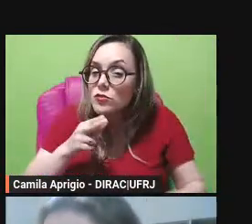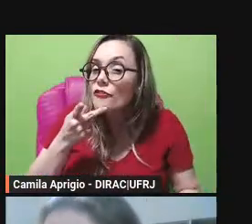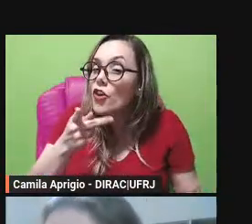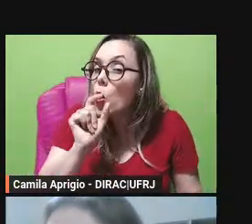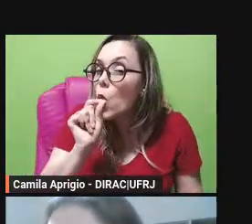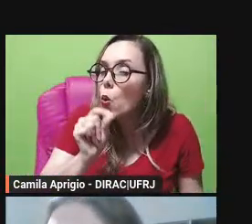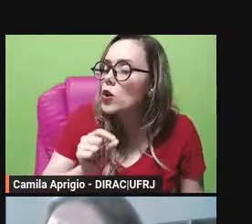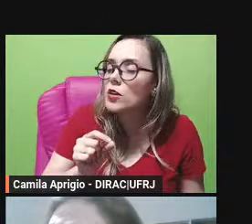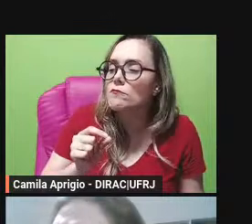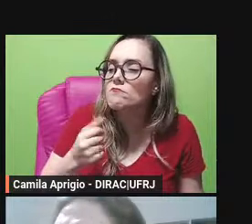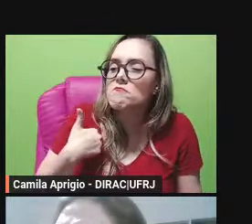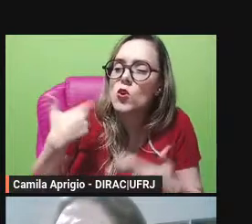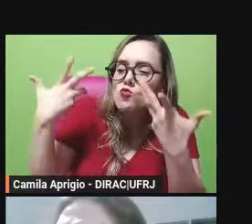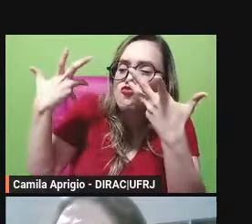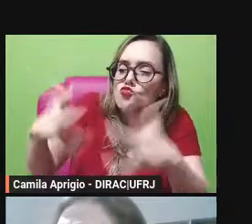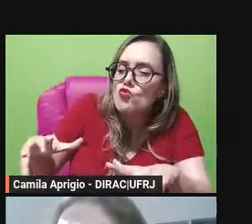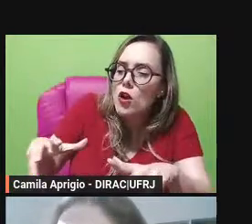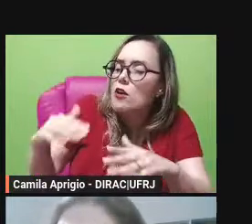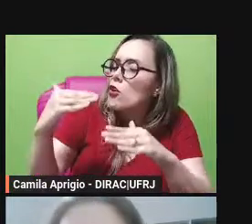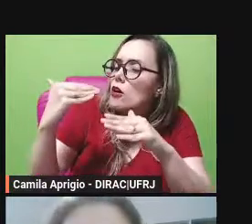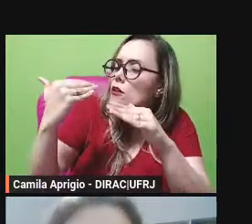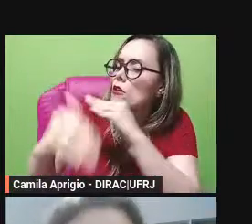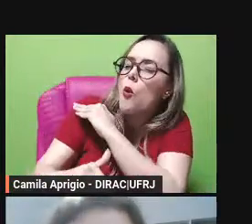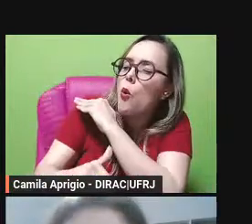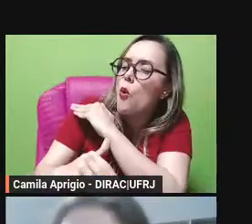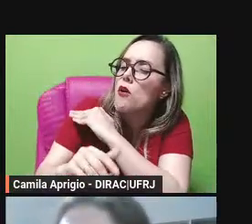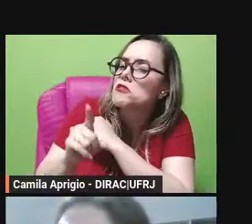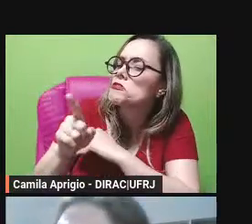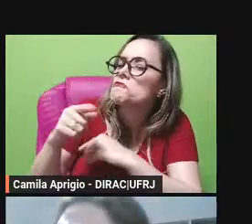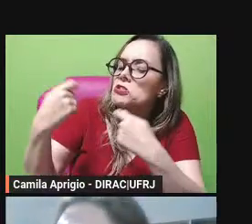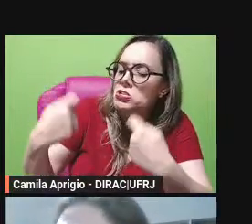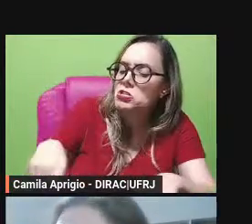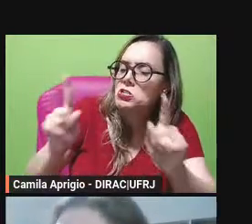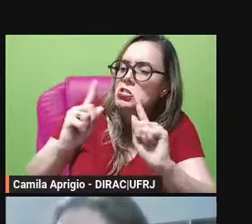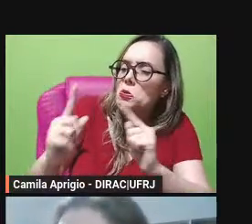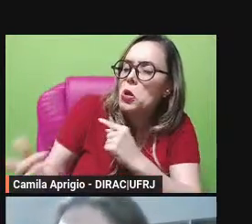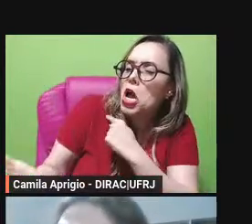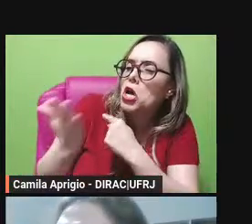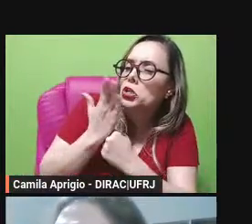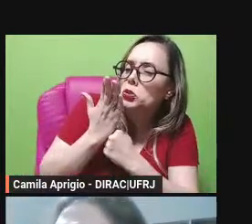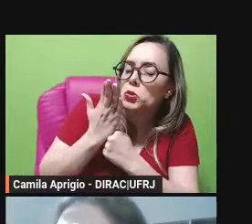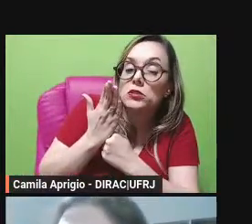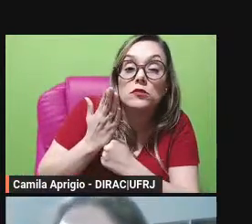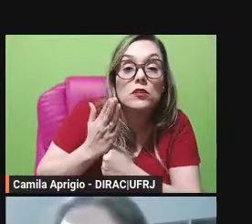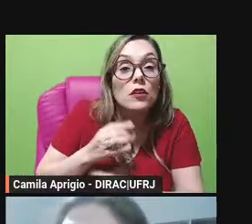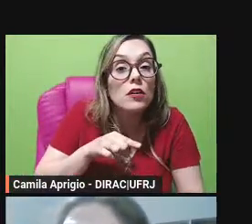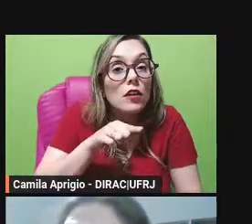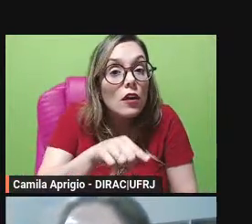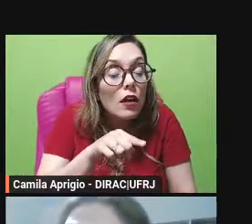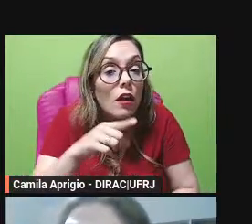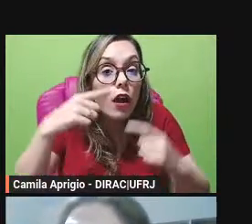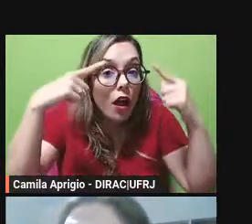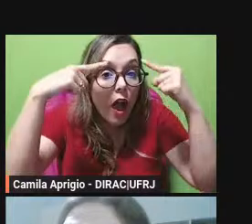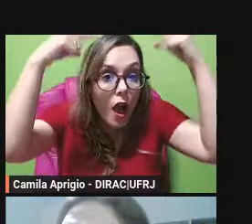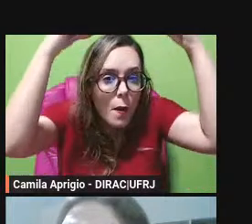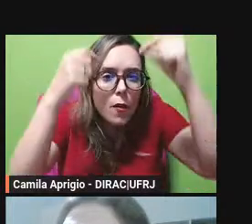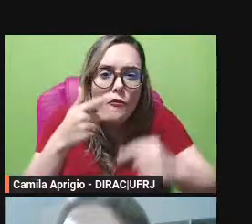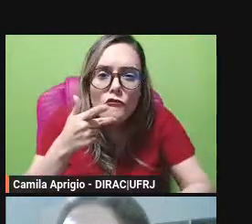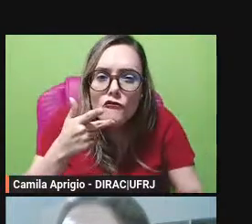como então ele perguntasse o motivo ela falou estes já estão